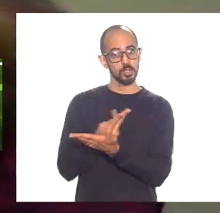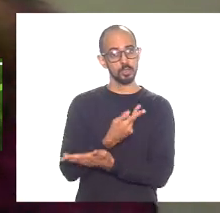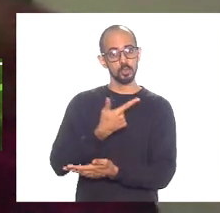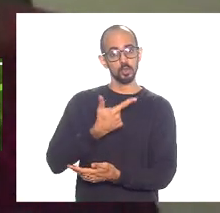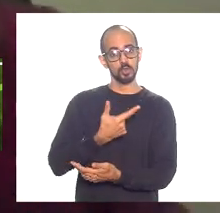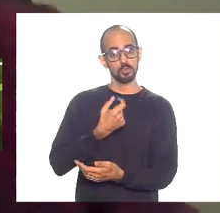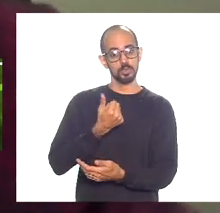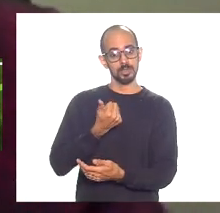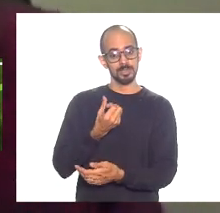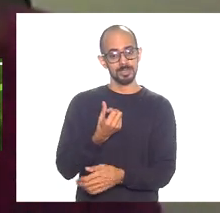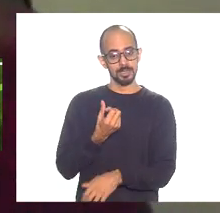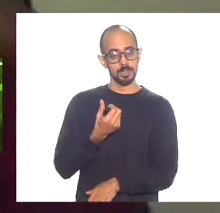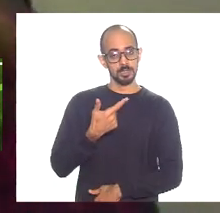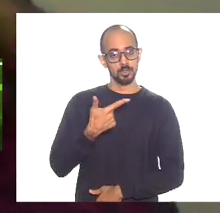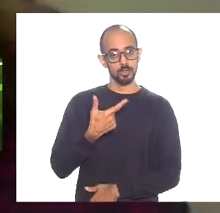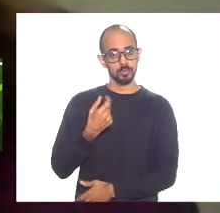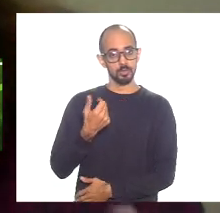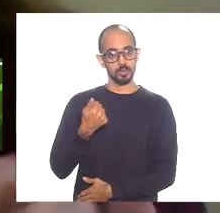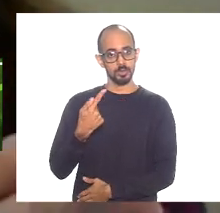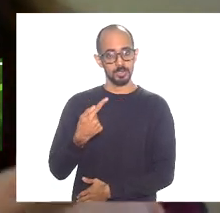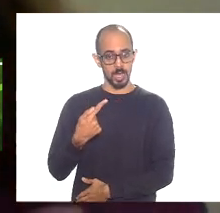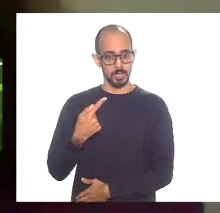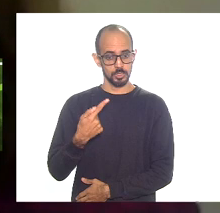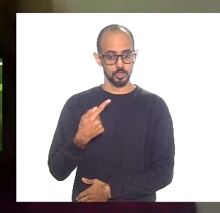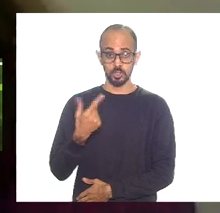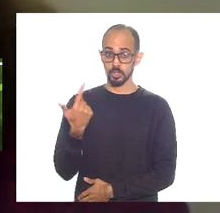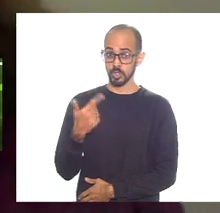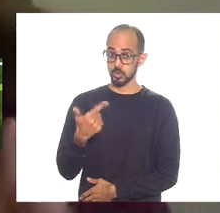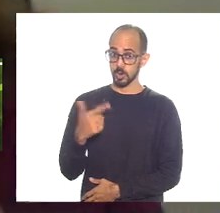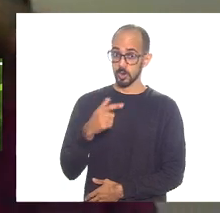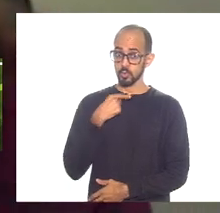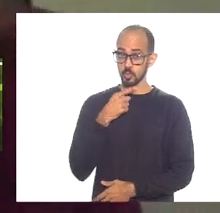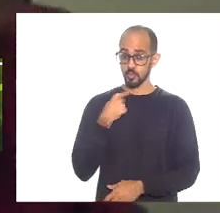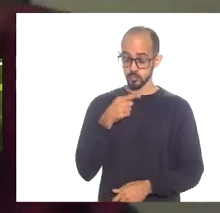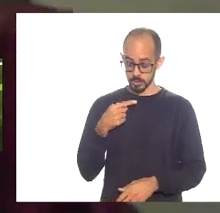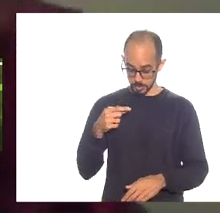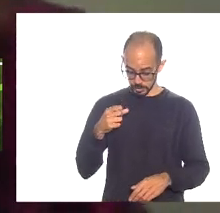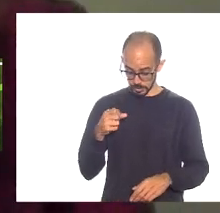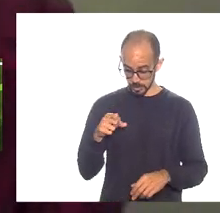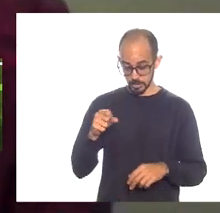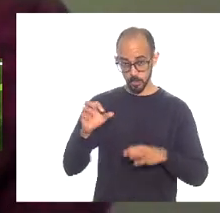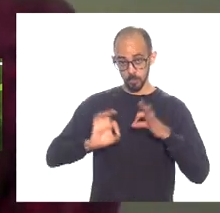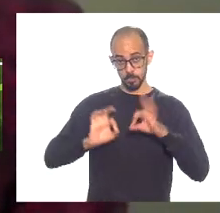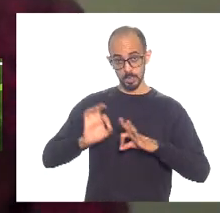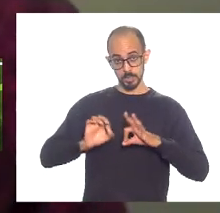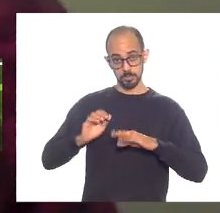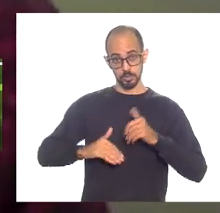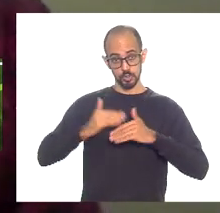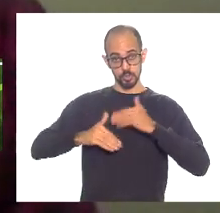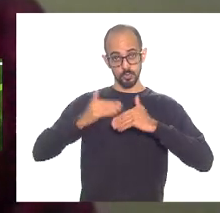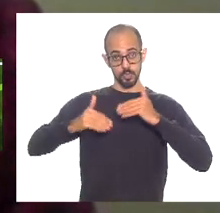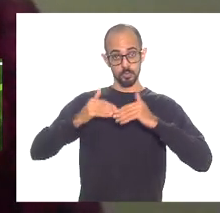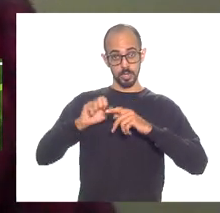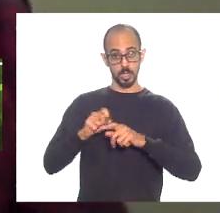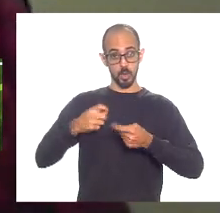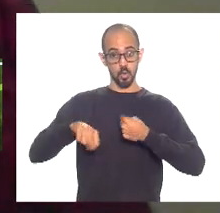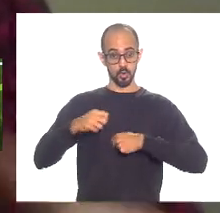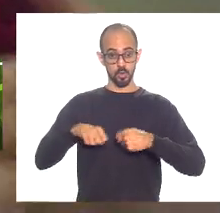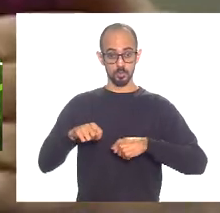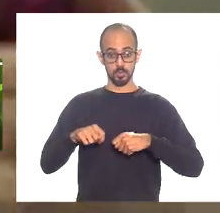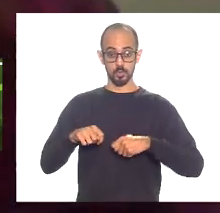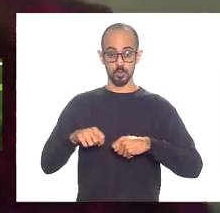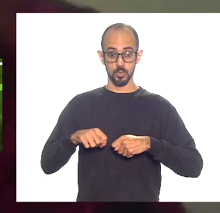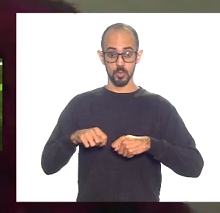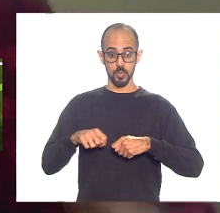não se tenha dúvida que ao invés de se ter um plano de desenvolvimento econômico para Estado do Rio de Janeiro a